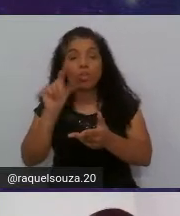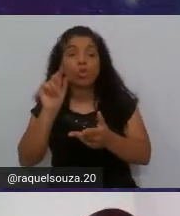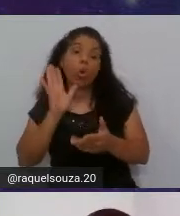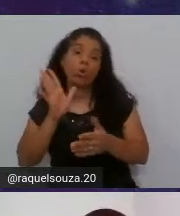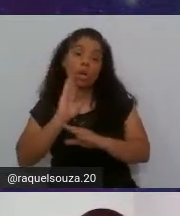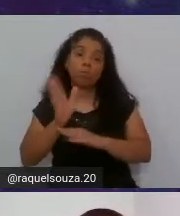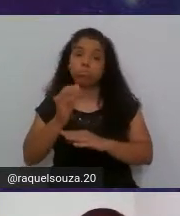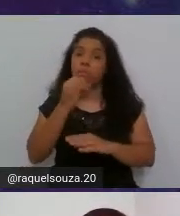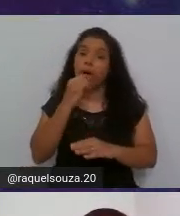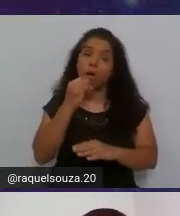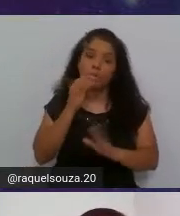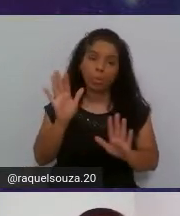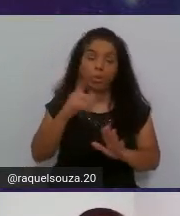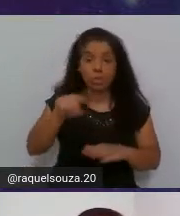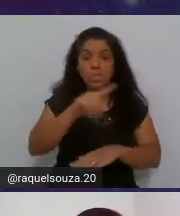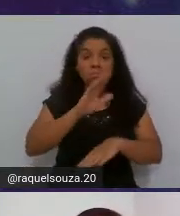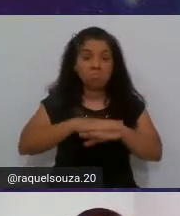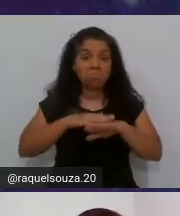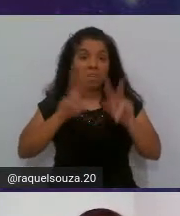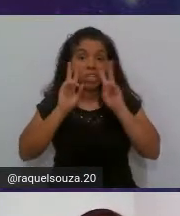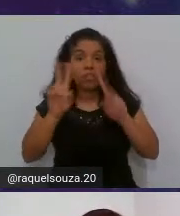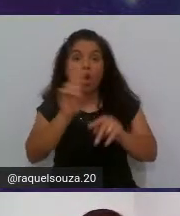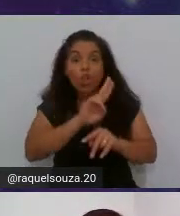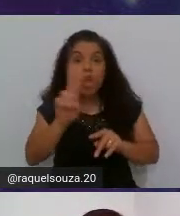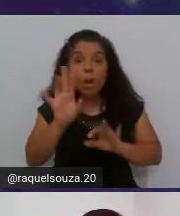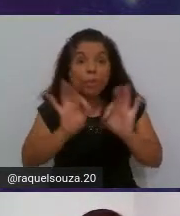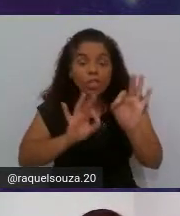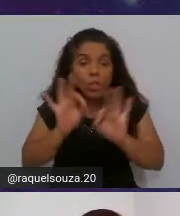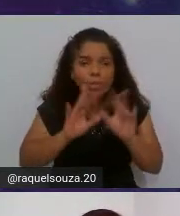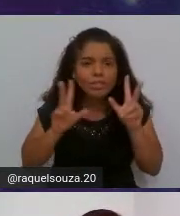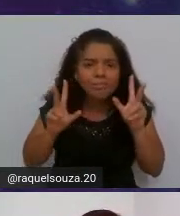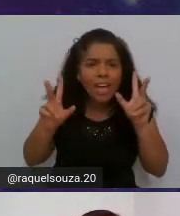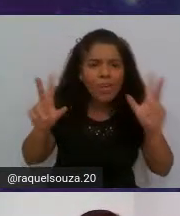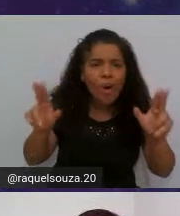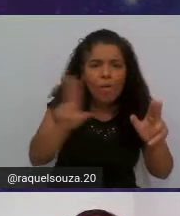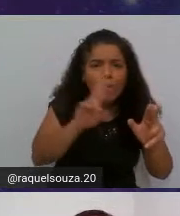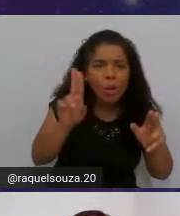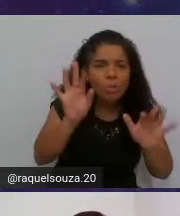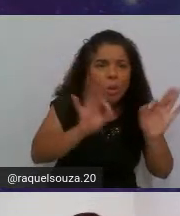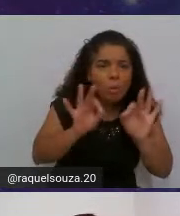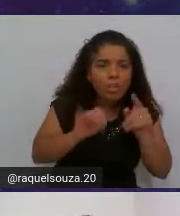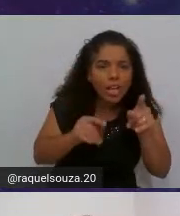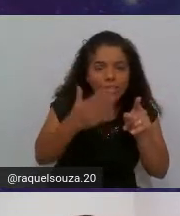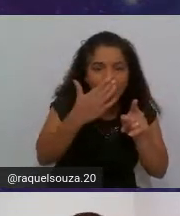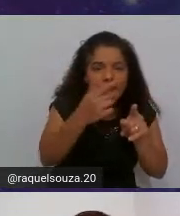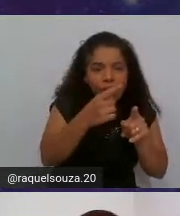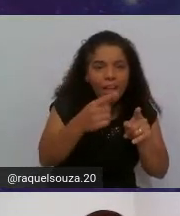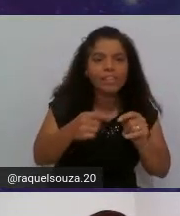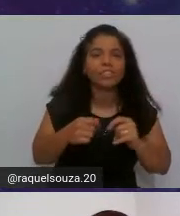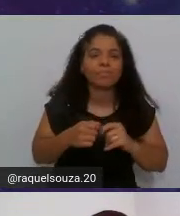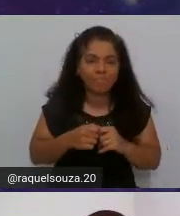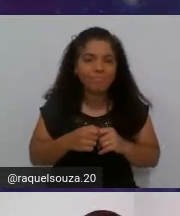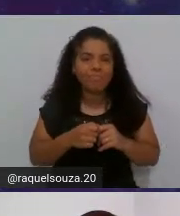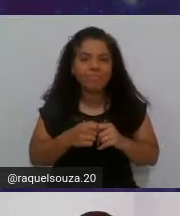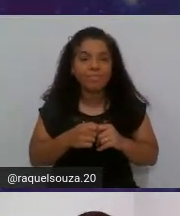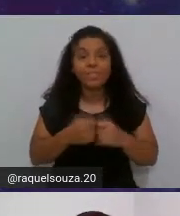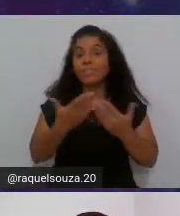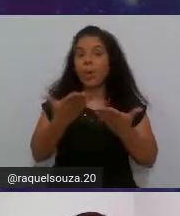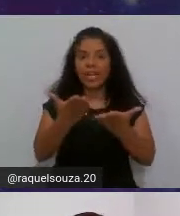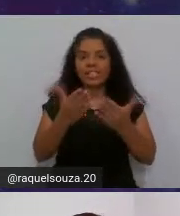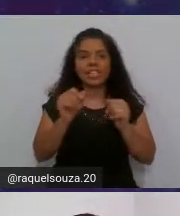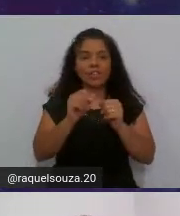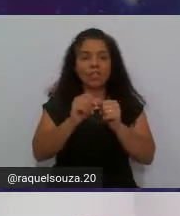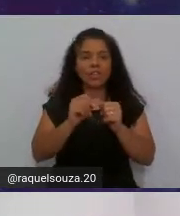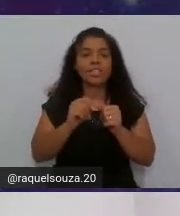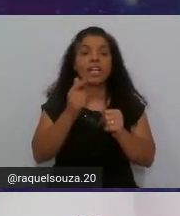automaticamente vocês podem ver aqui o nome do projeto está igualzinho ao meu nome do projeto aqui na frente então é isso aí que eu vou